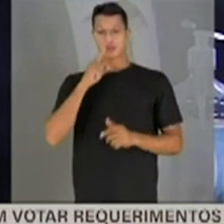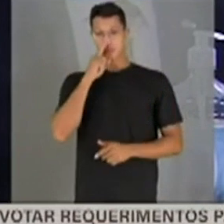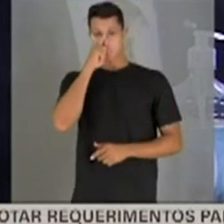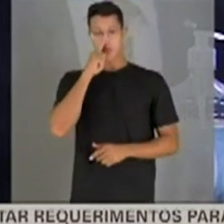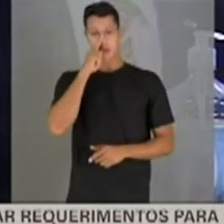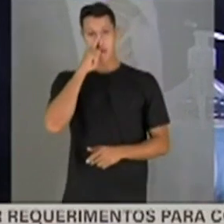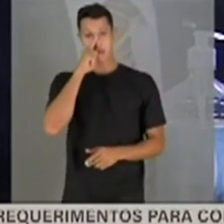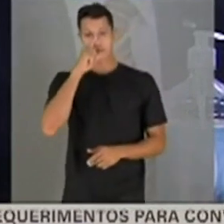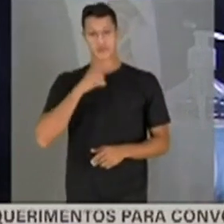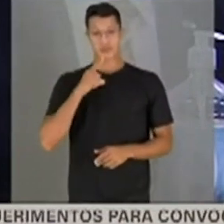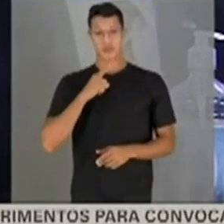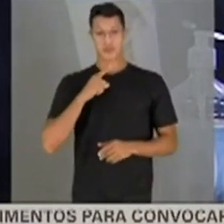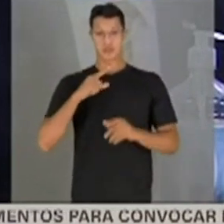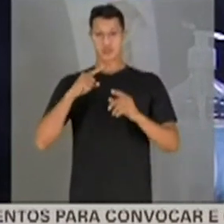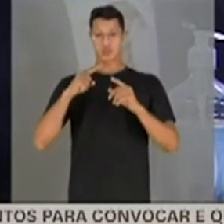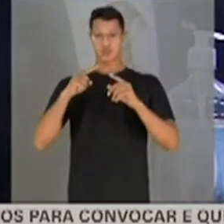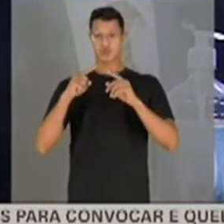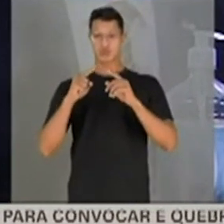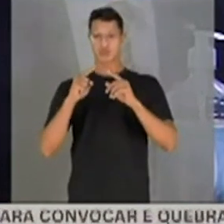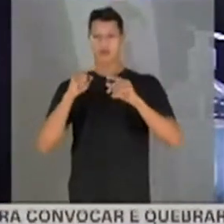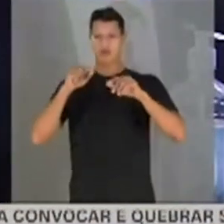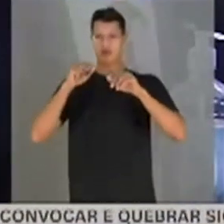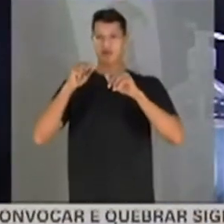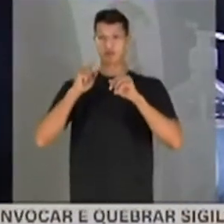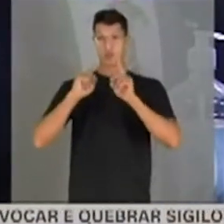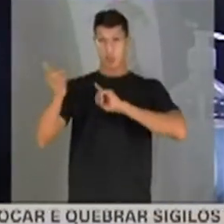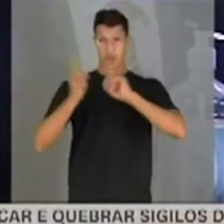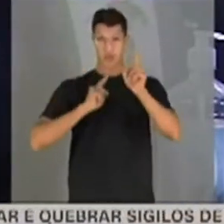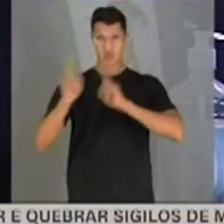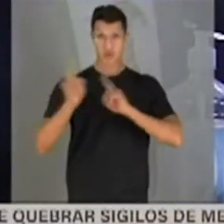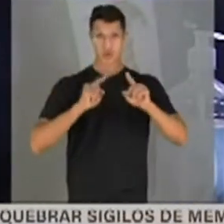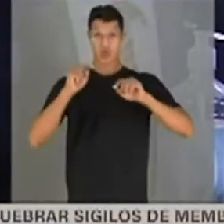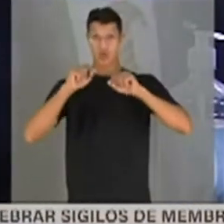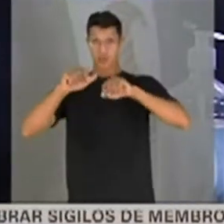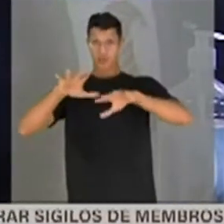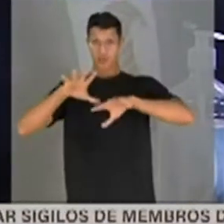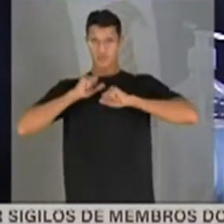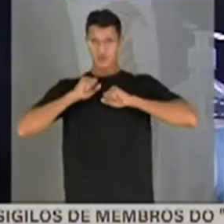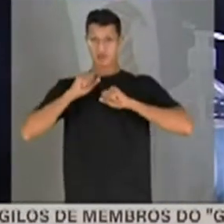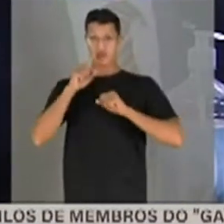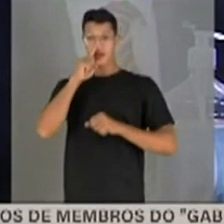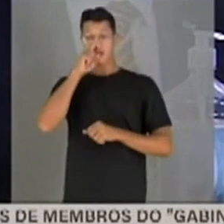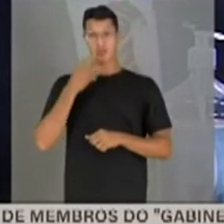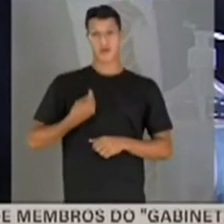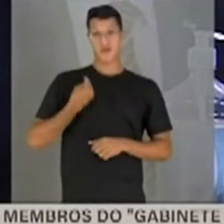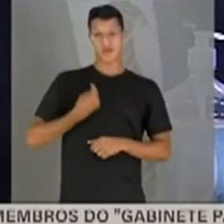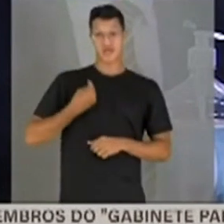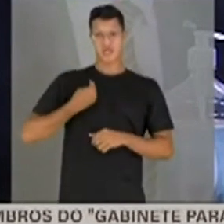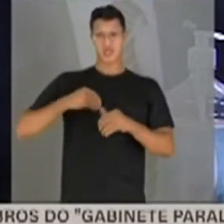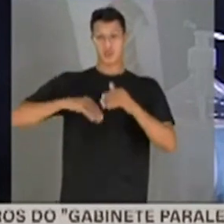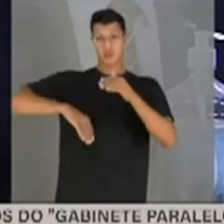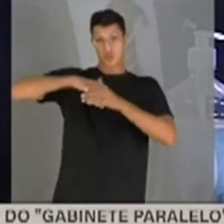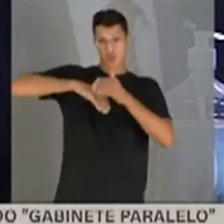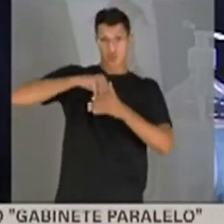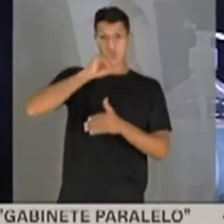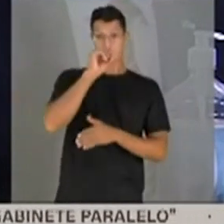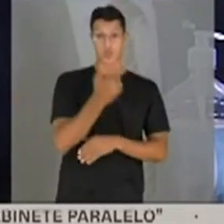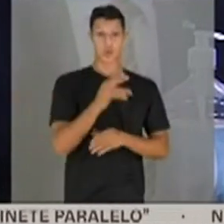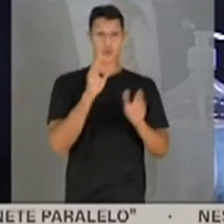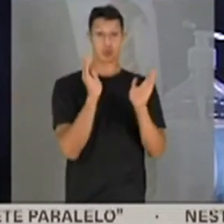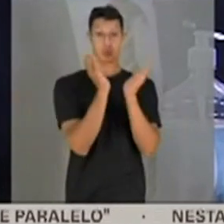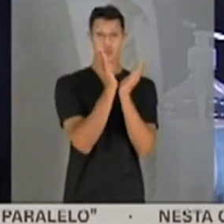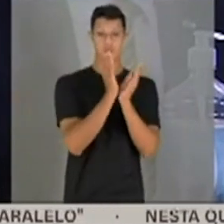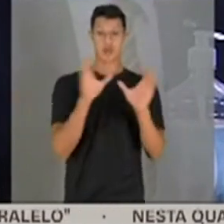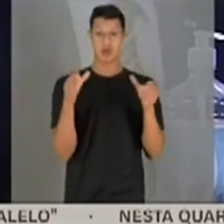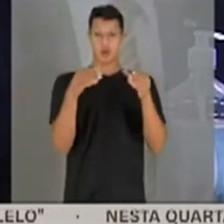risco de circulação do vírus que possa colocar em risco a vida dos jogadores ou a vida dos membros